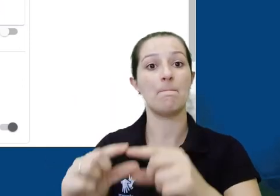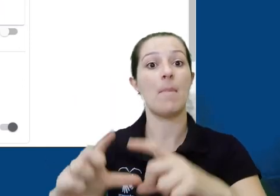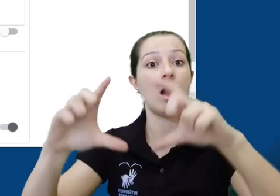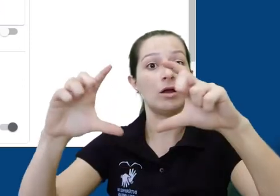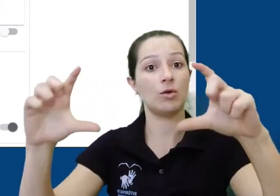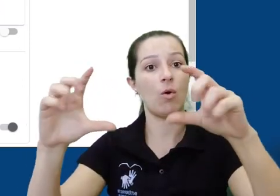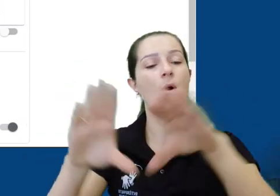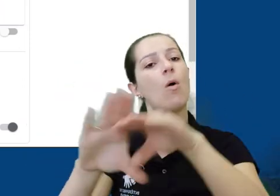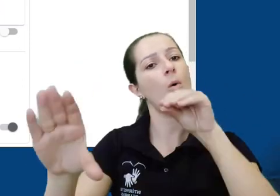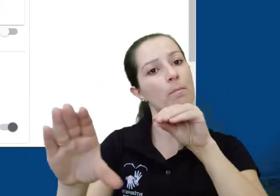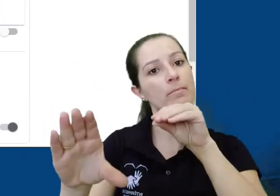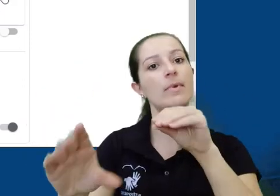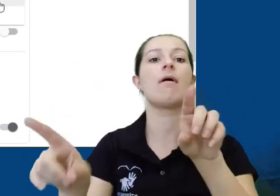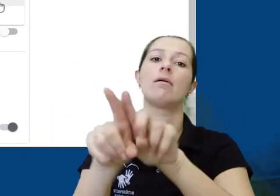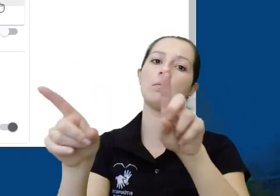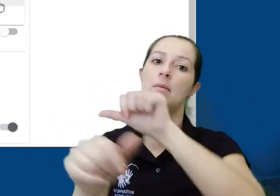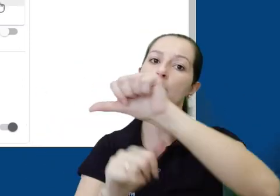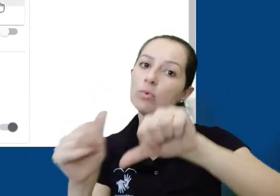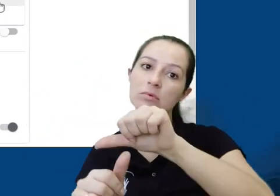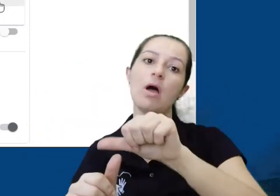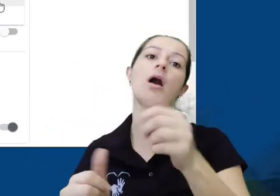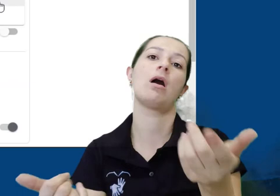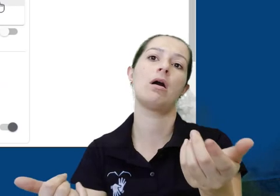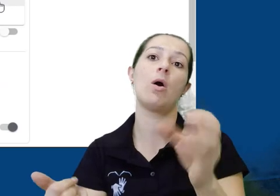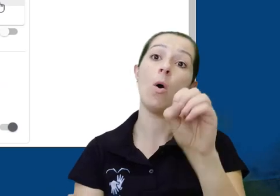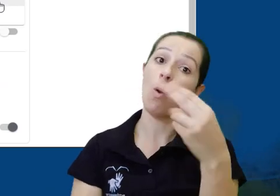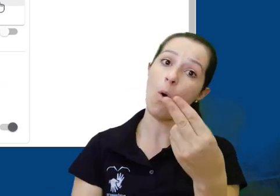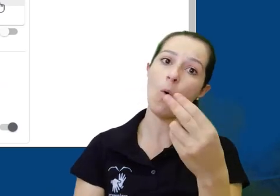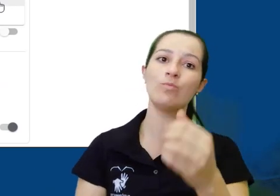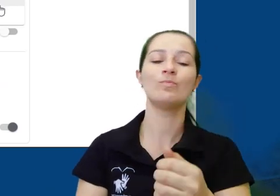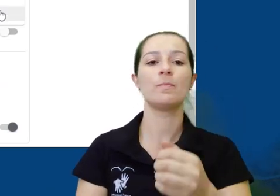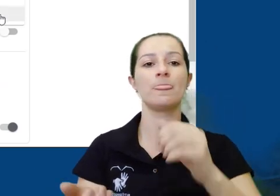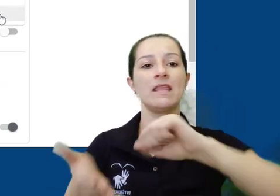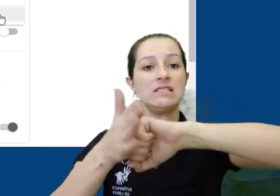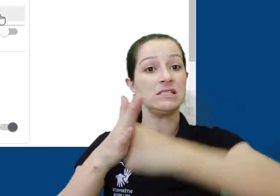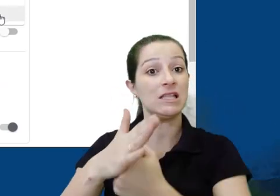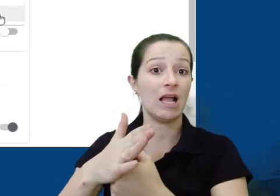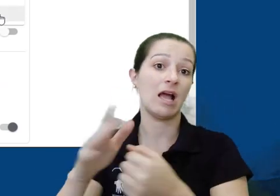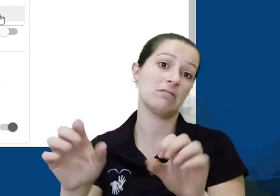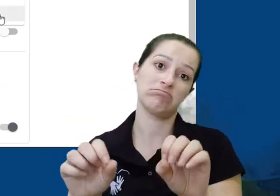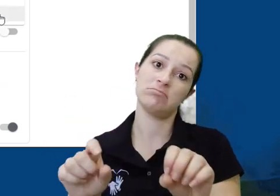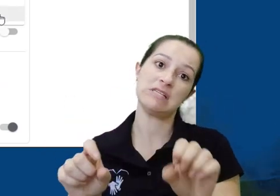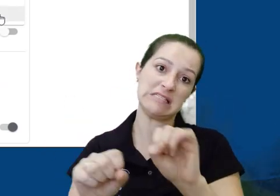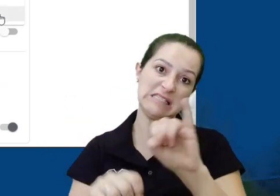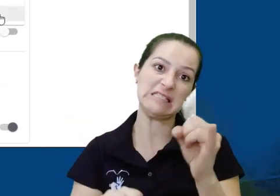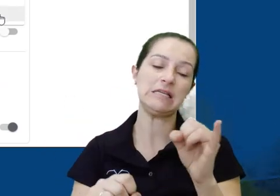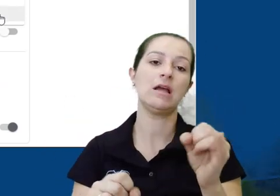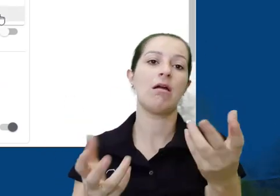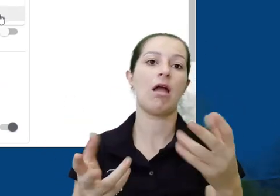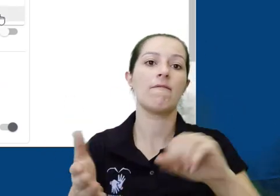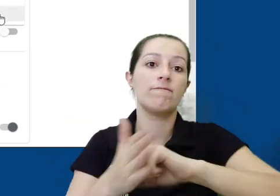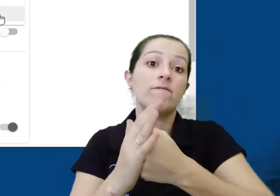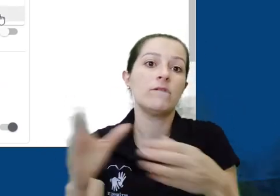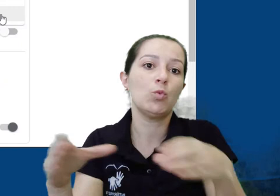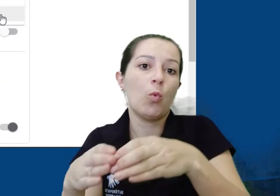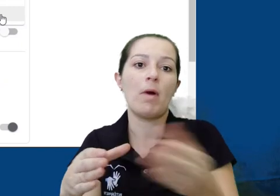de forma maior, copiá-lo, redefiní-lo caso precise alterar o código da turma ou até desativá-lo caso queira impedir a entrada de